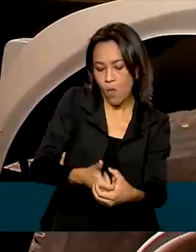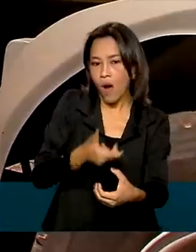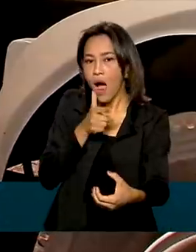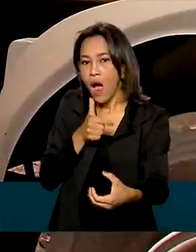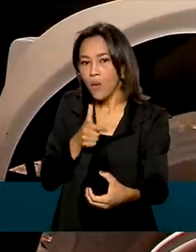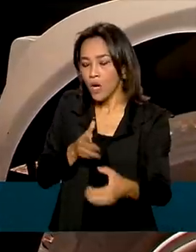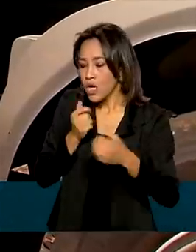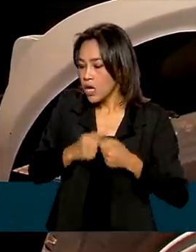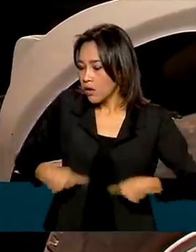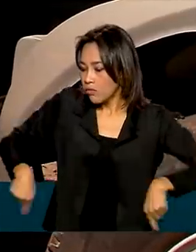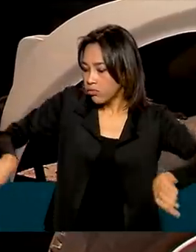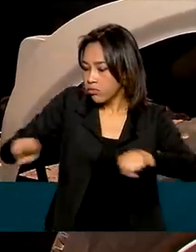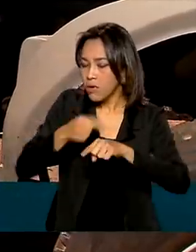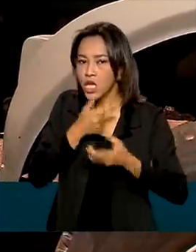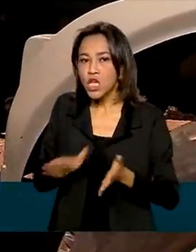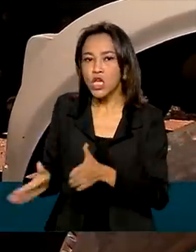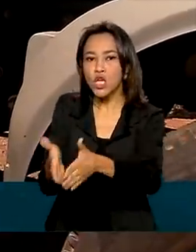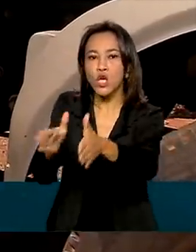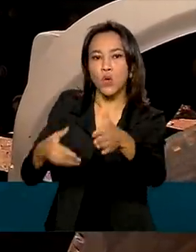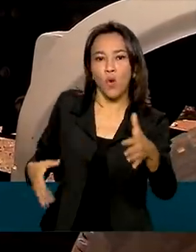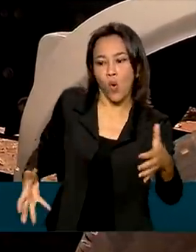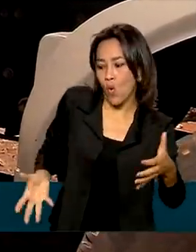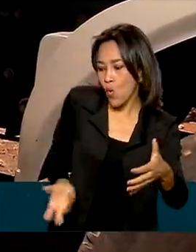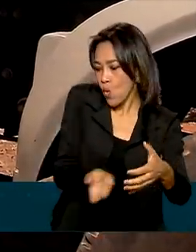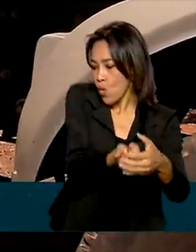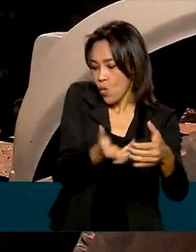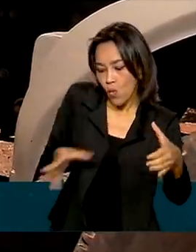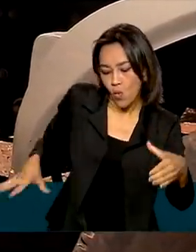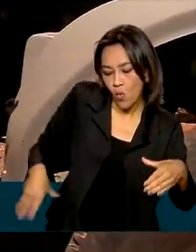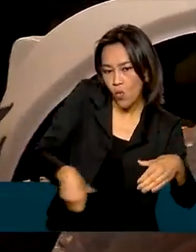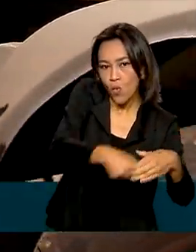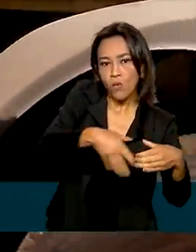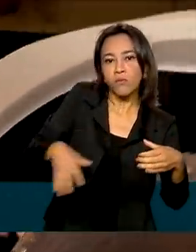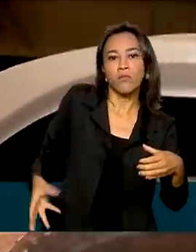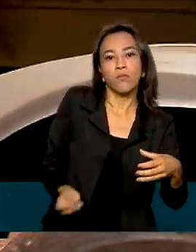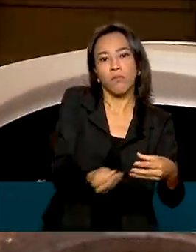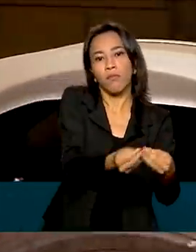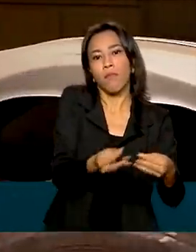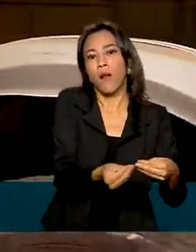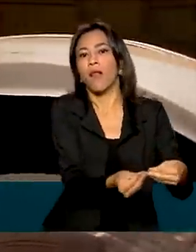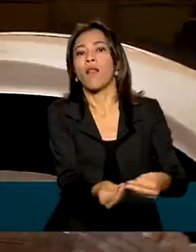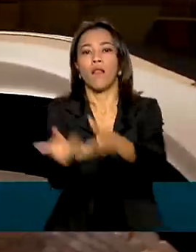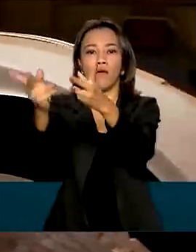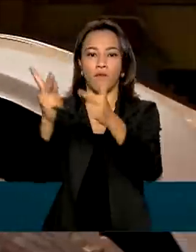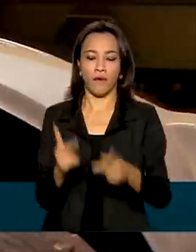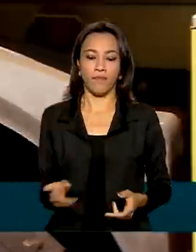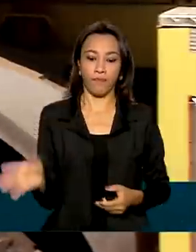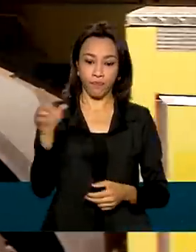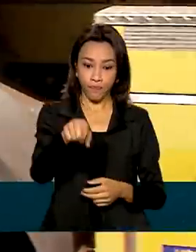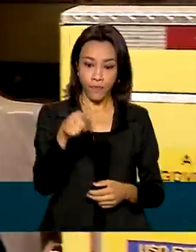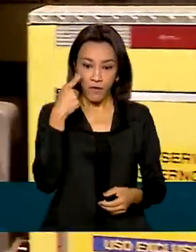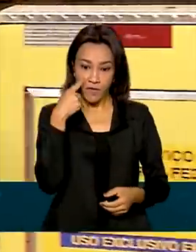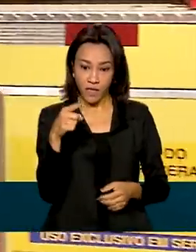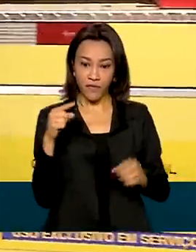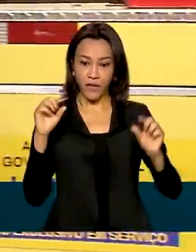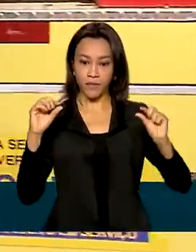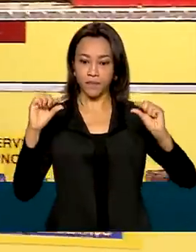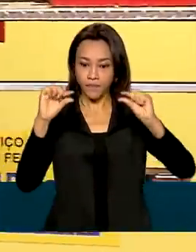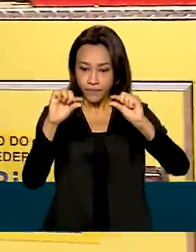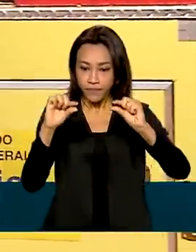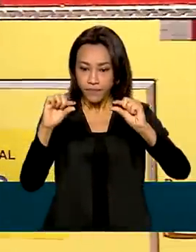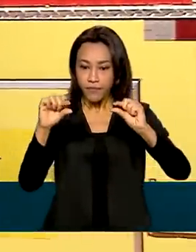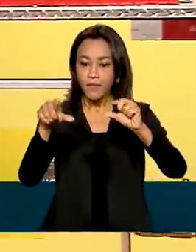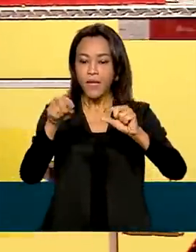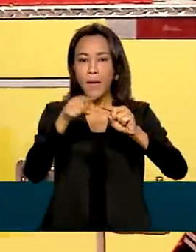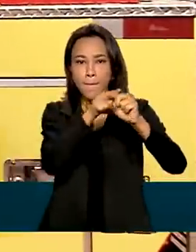rios ou de lagos que estejam ali próximos para usar essa água no combate ao fogo. Aqui na frente, do lado de cada lado do caminhão, temos essas